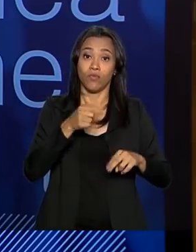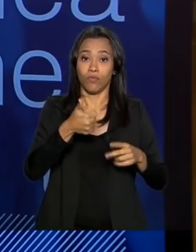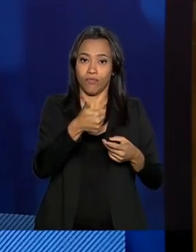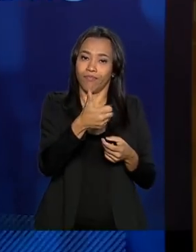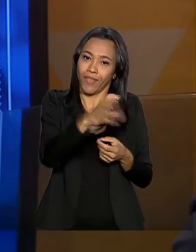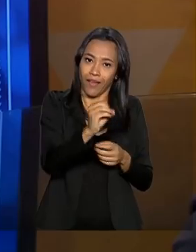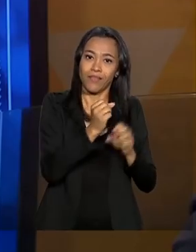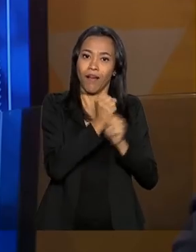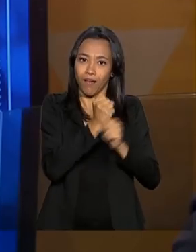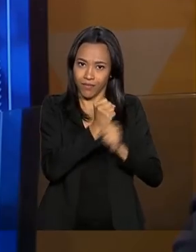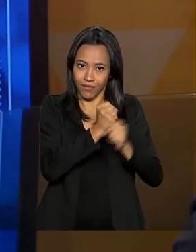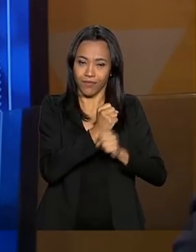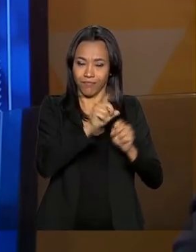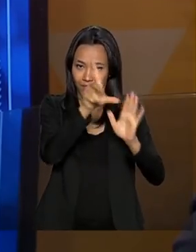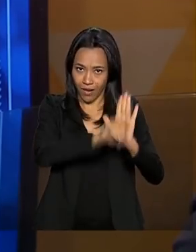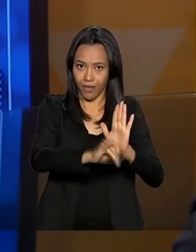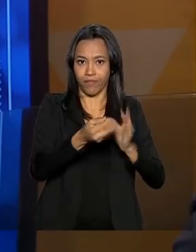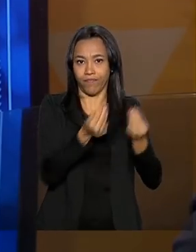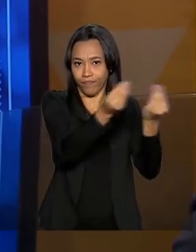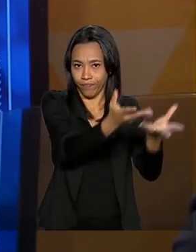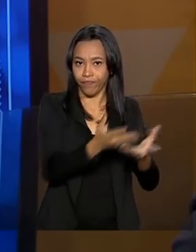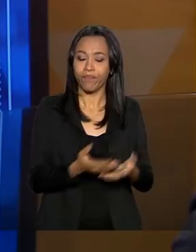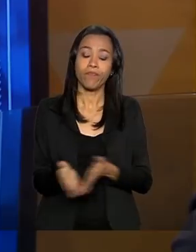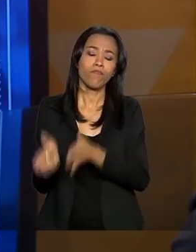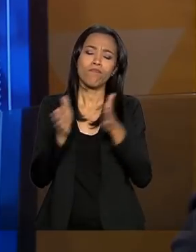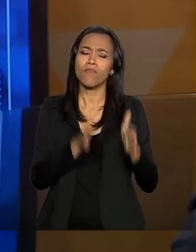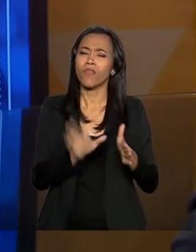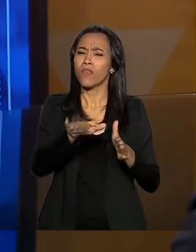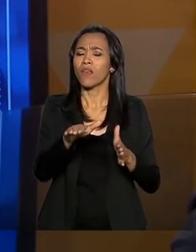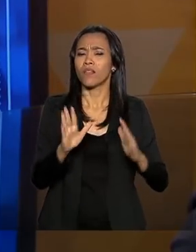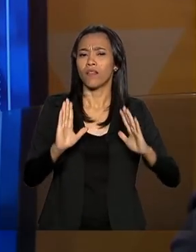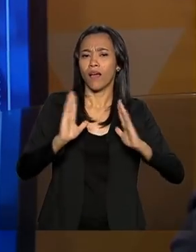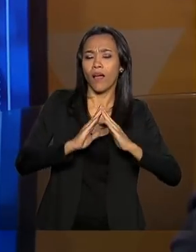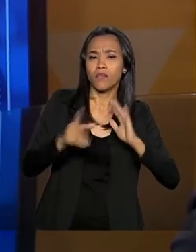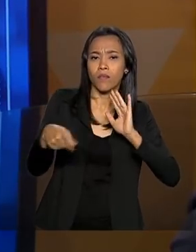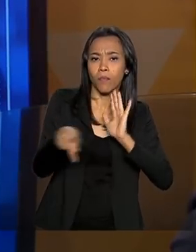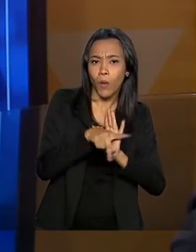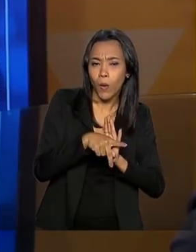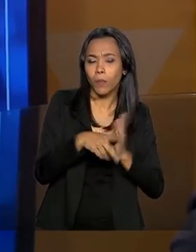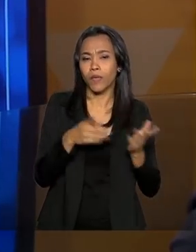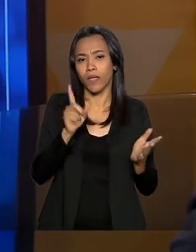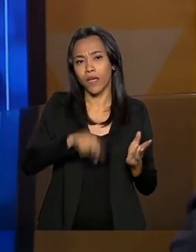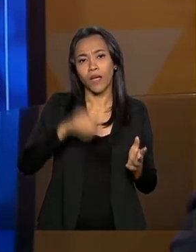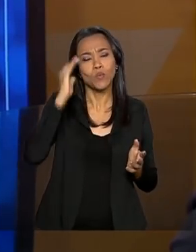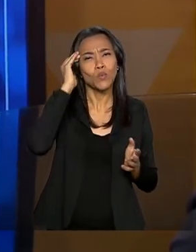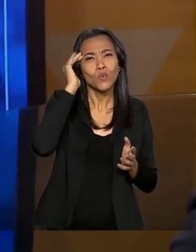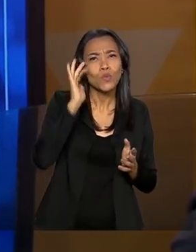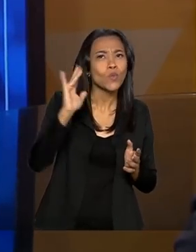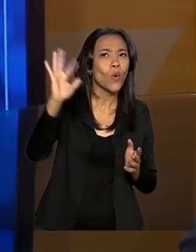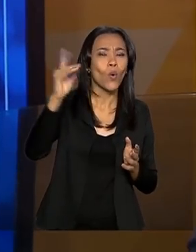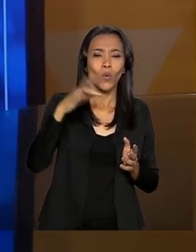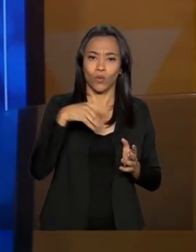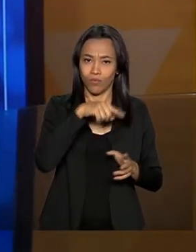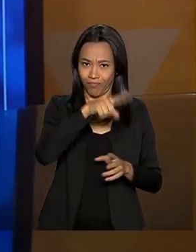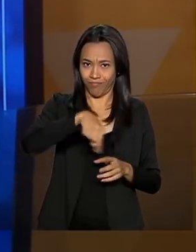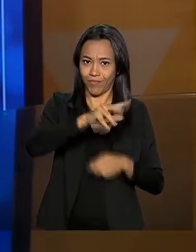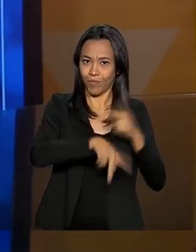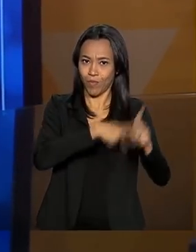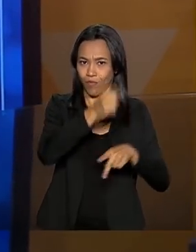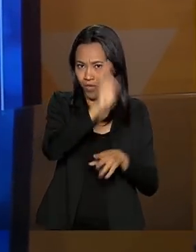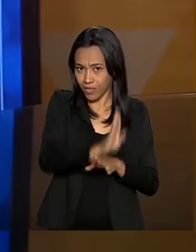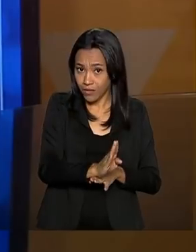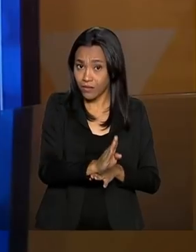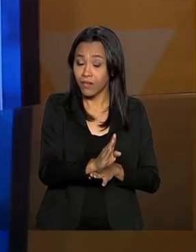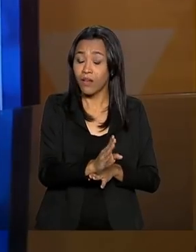anos. Agora, além de moradia, casa própria, que é uma demanda e um sonho dos brasileiros, vem junto com isso a